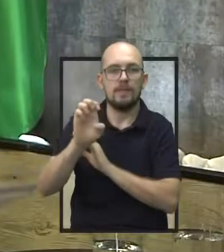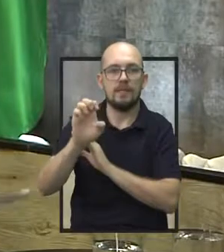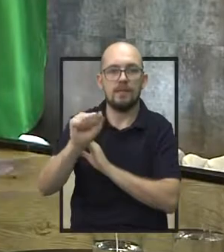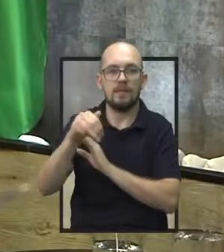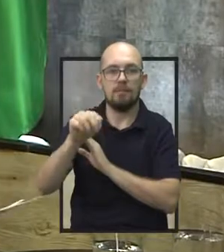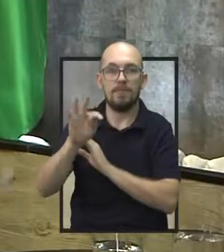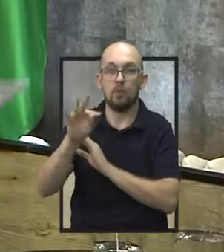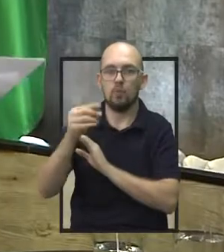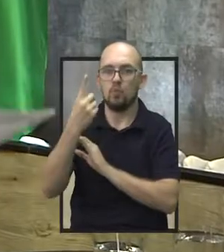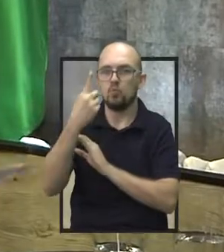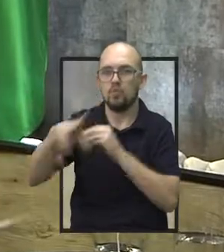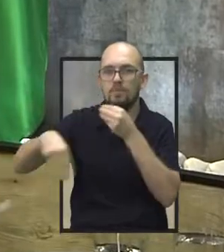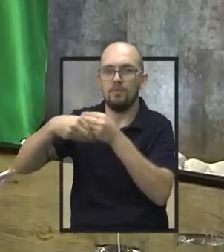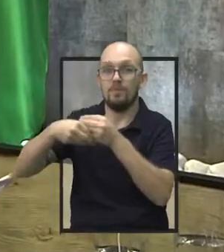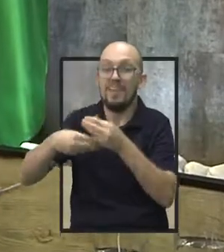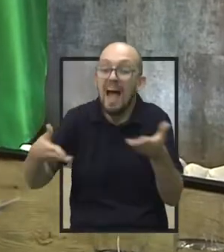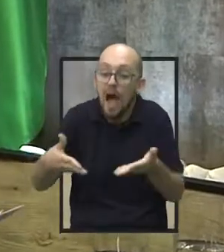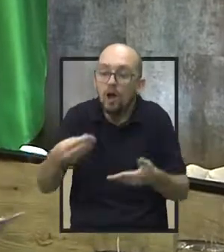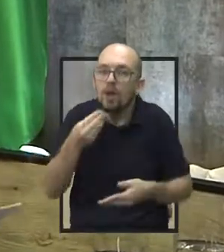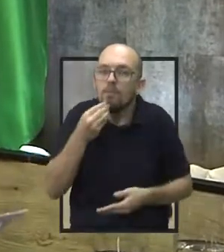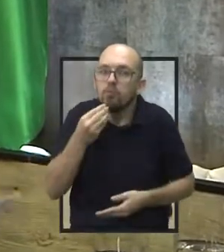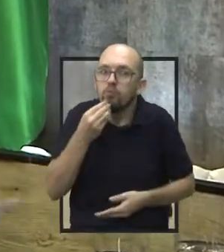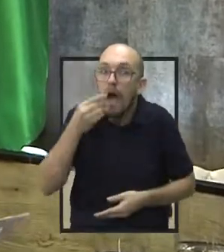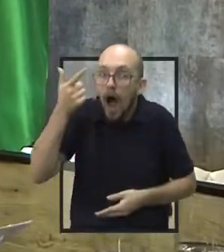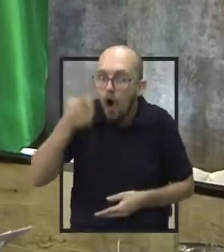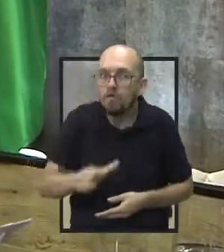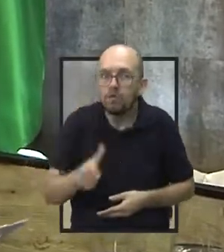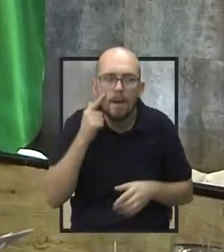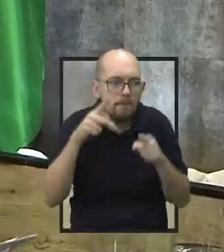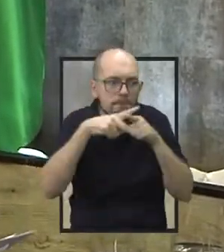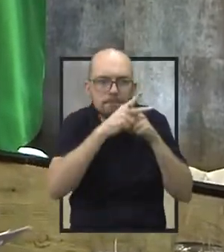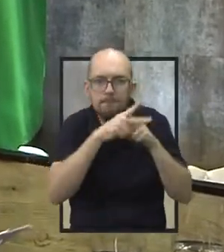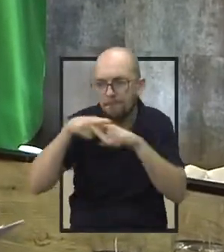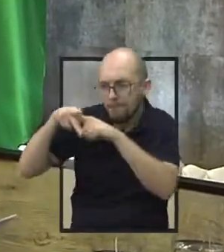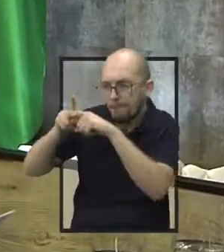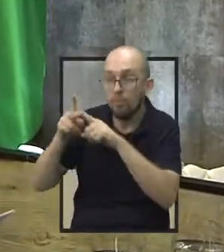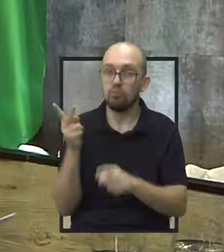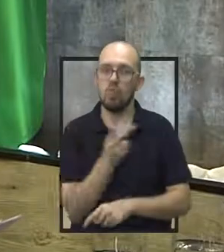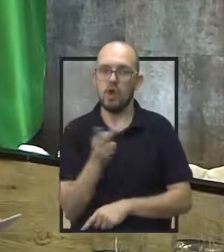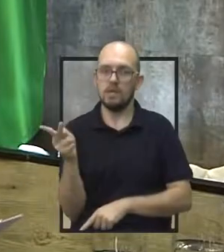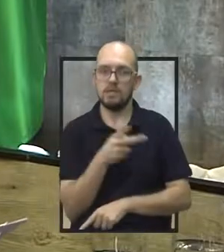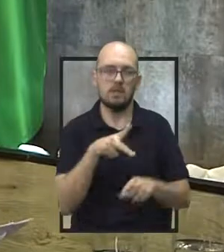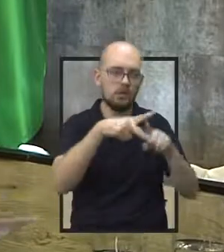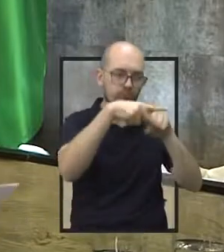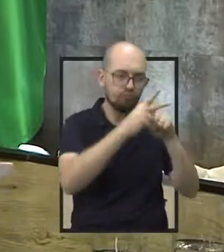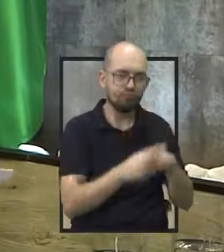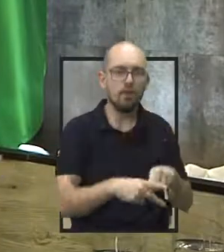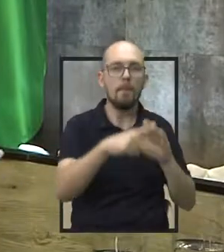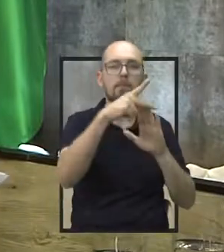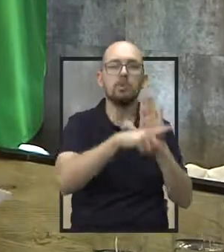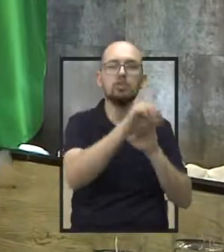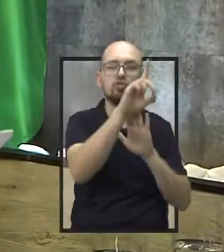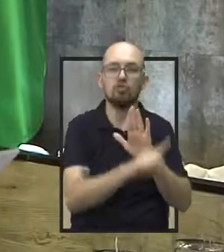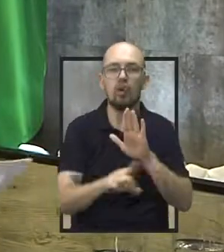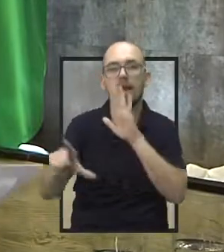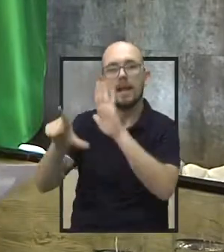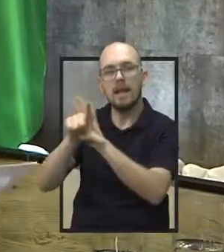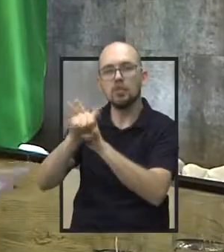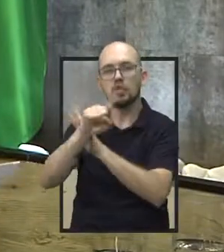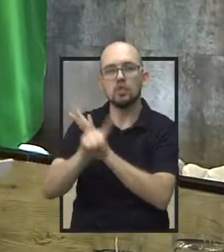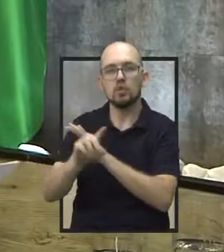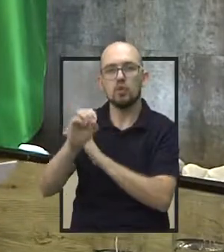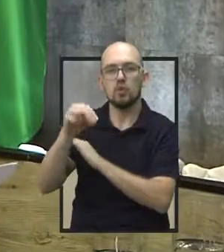oportunidade de revisar novamente o plano diretor e a lei de zoneamento. Então, o que eu tenho dito? Eu tenho